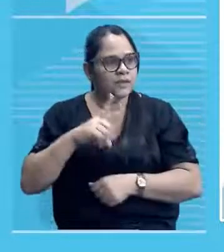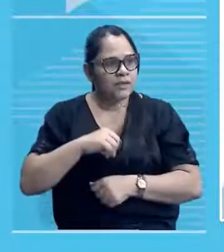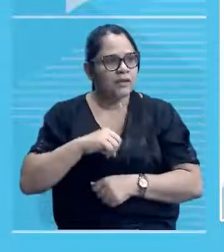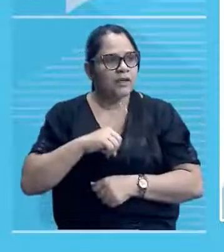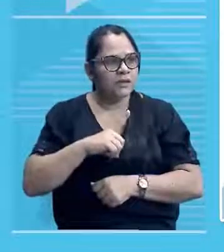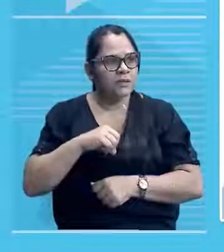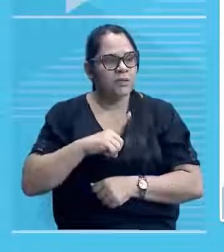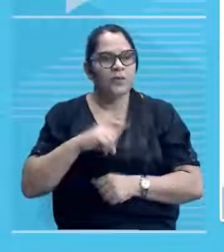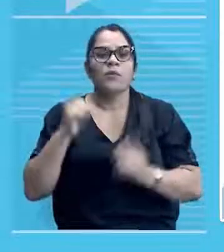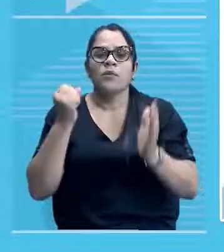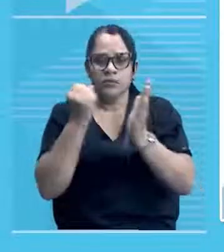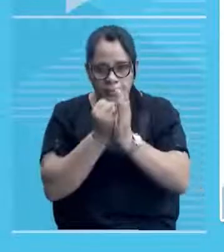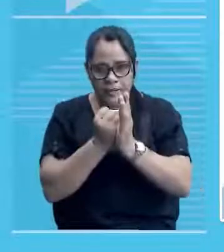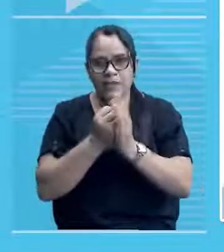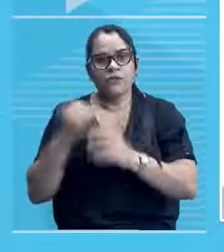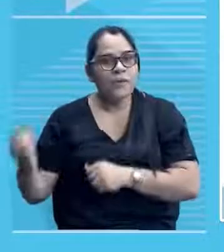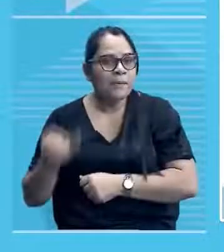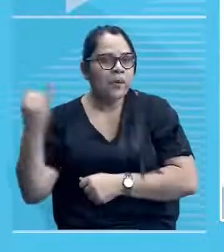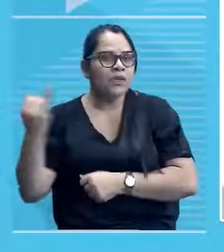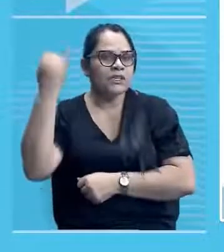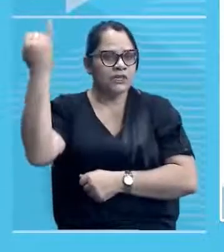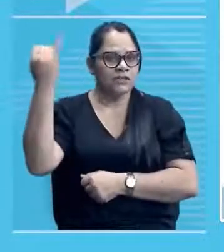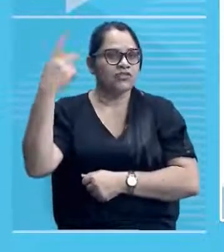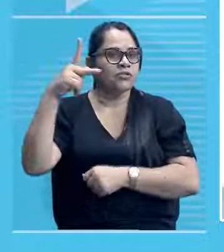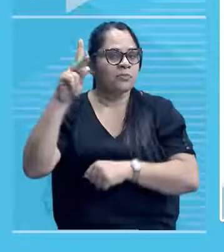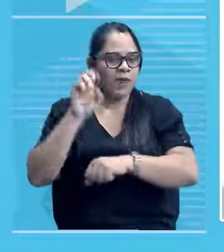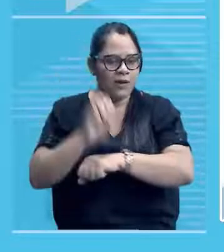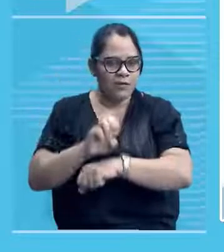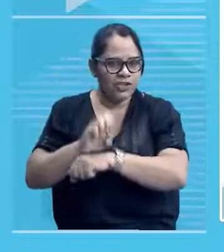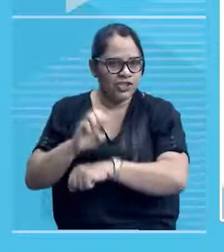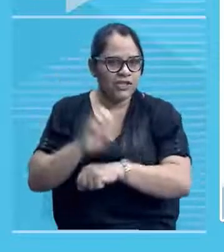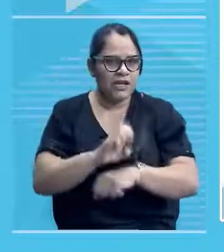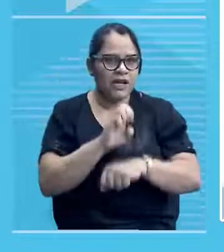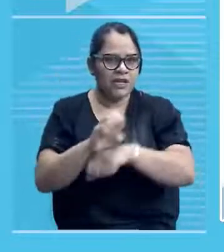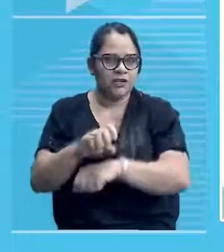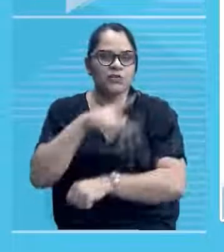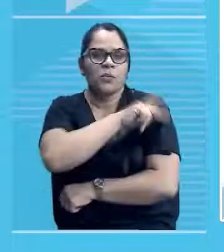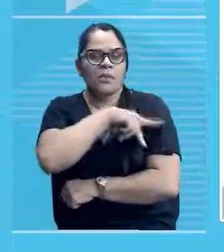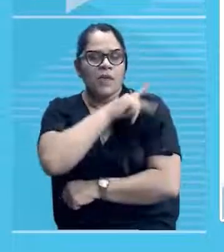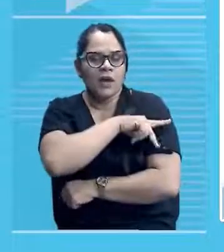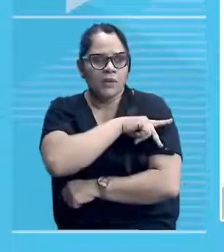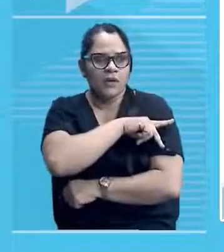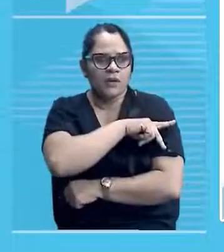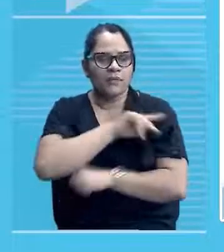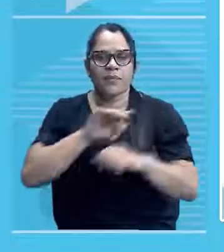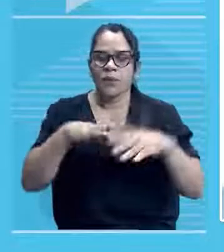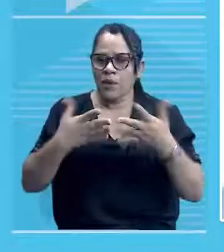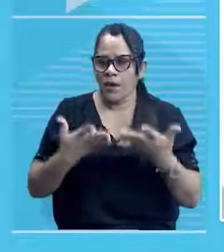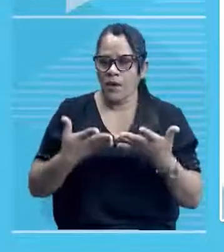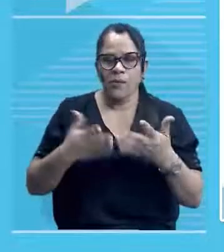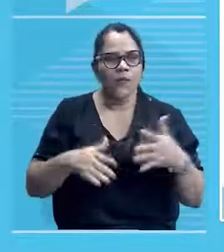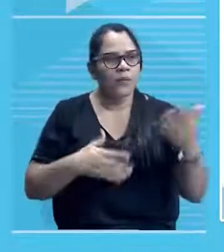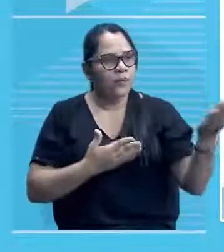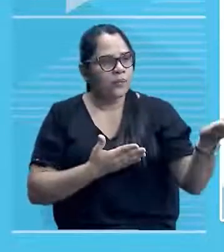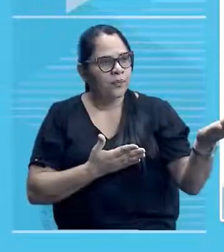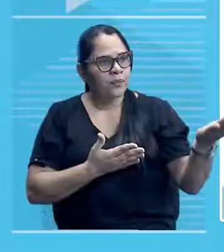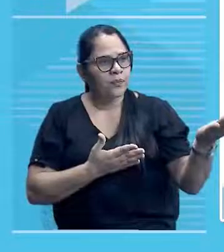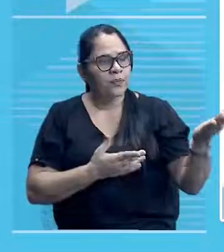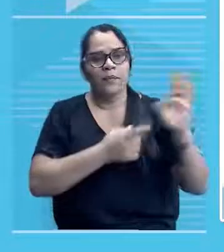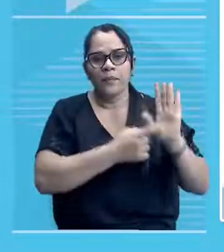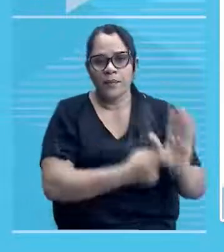importante aqui para o nosso estado, tá? Um monumento que mostra